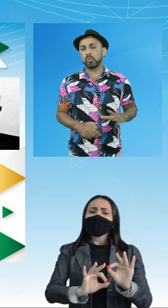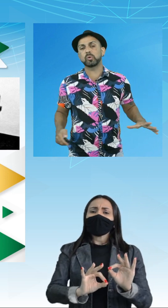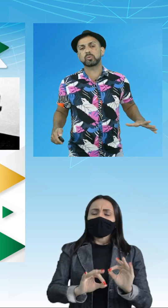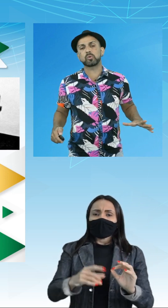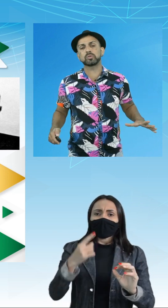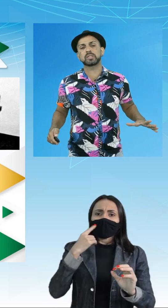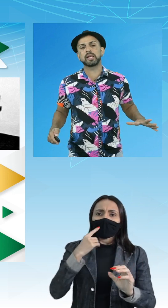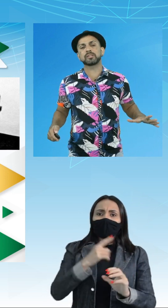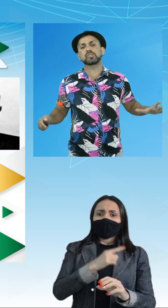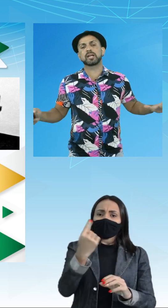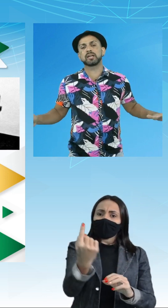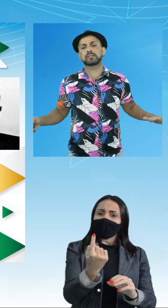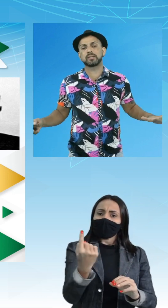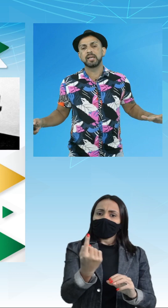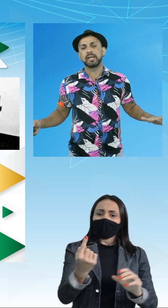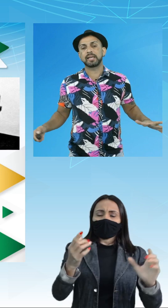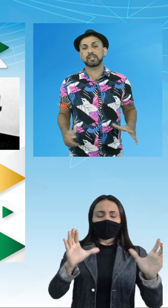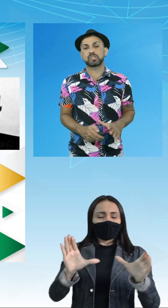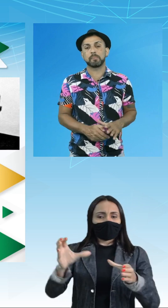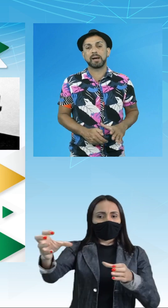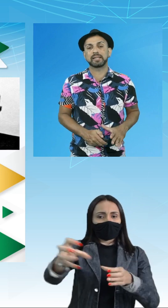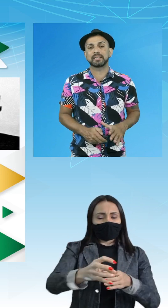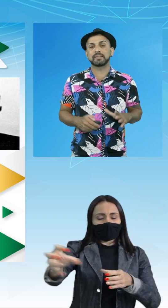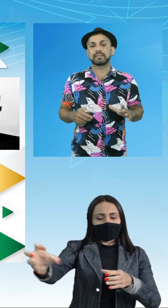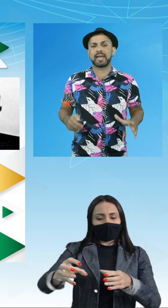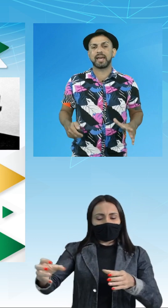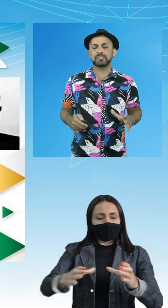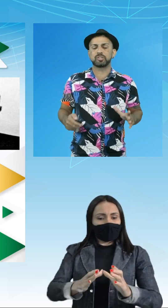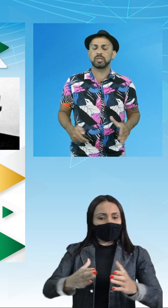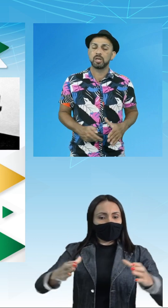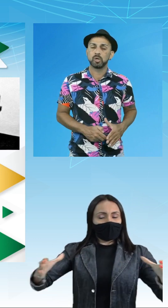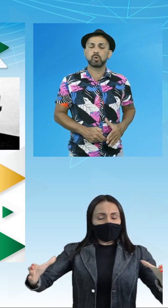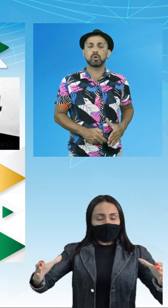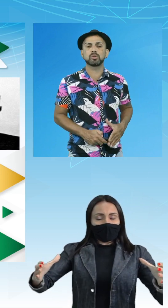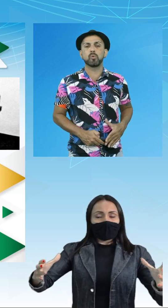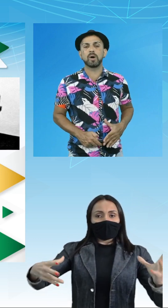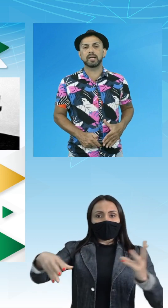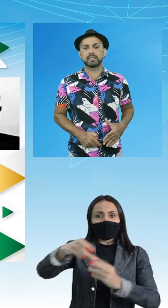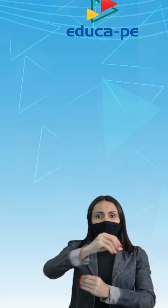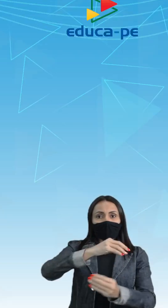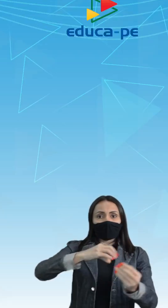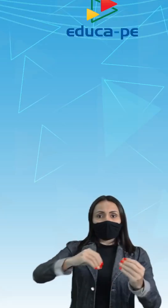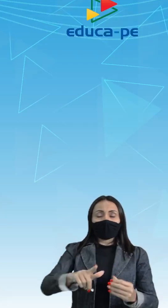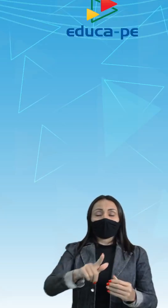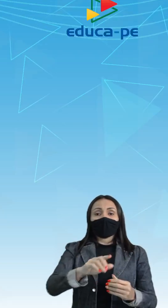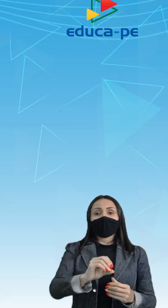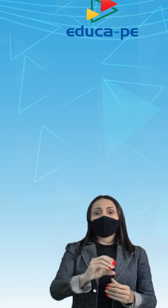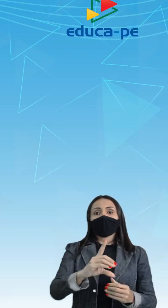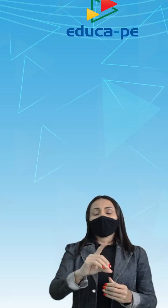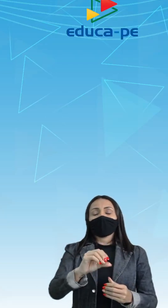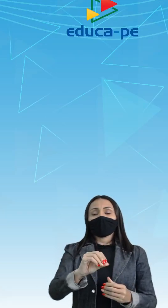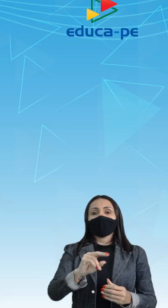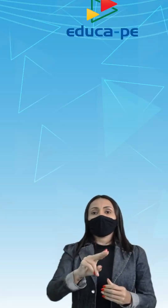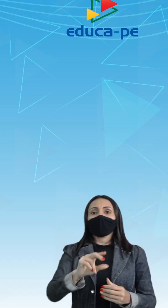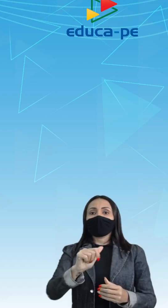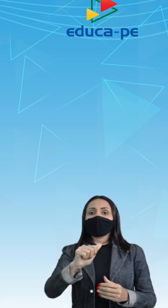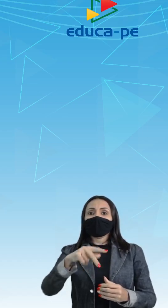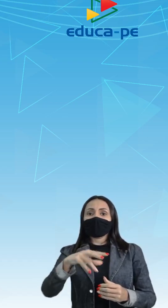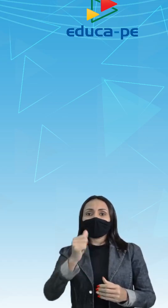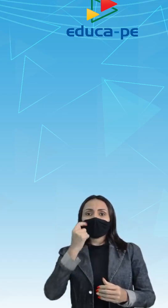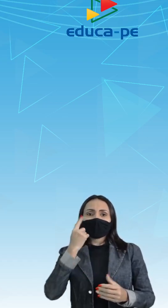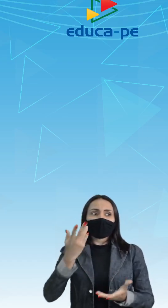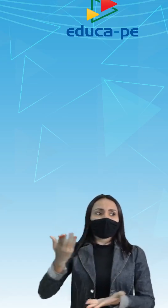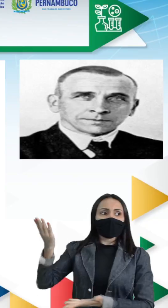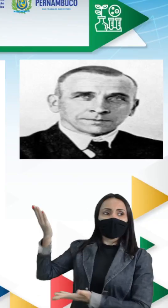um único continente gigante, que era chamada de terra de Godowana. E aí a gente tem justamente essa